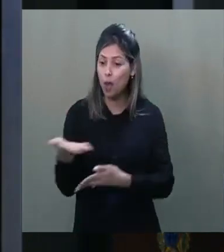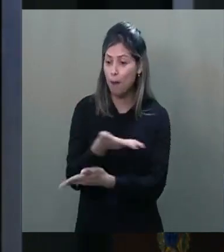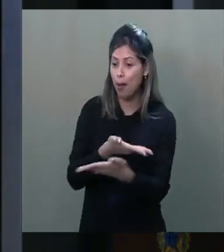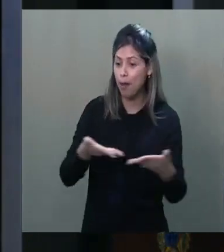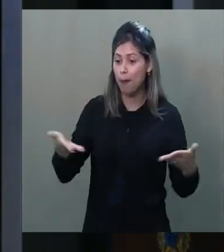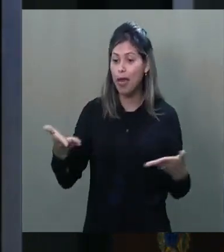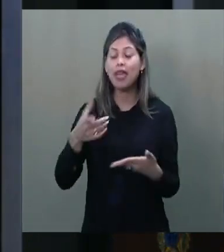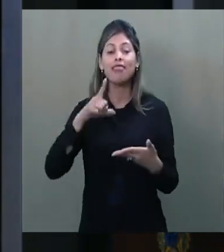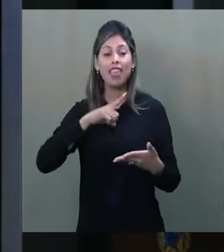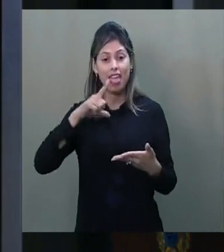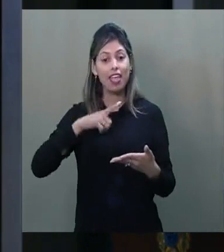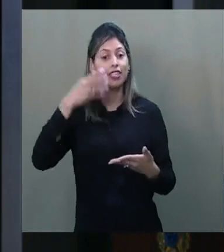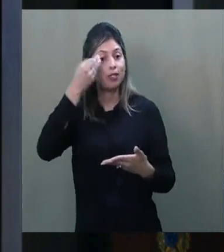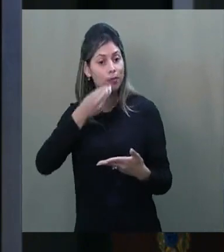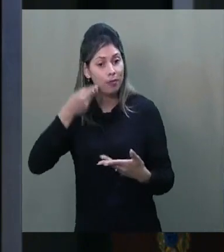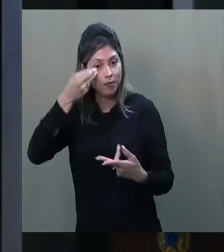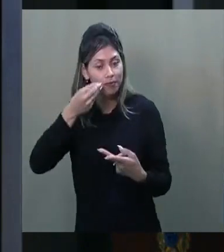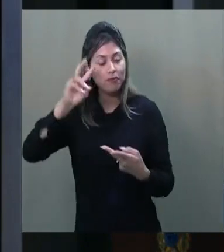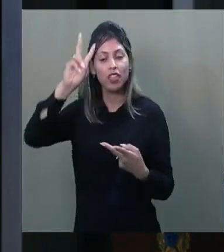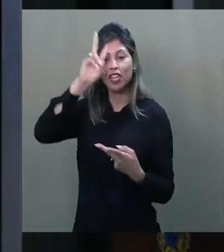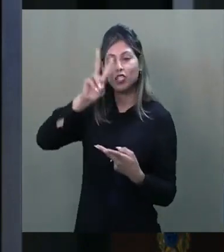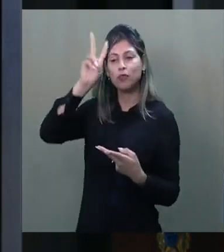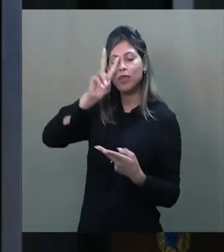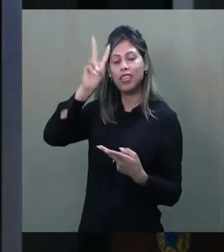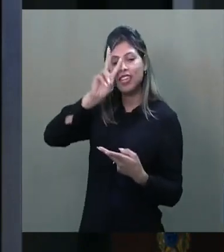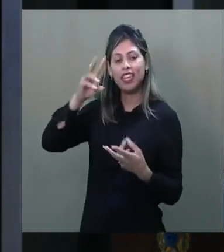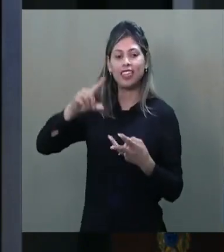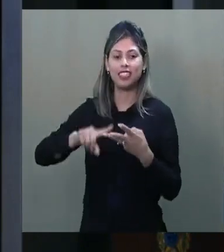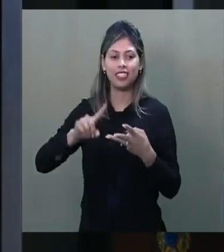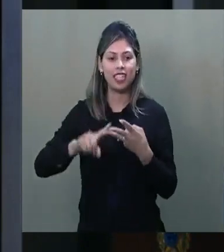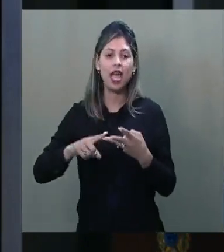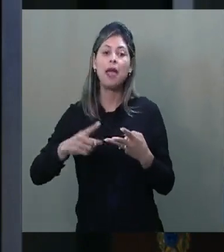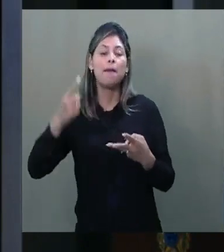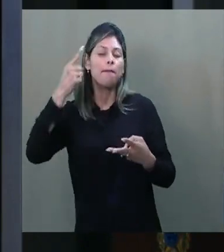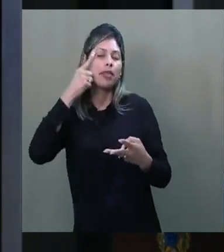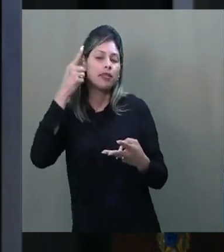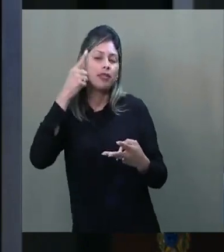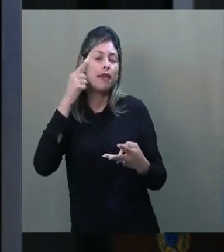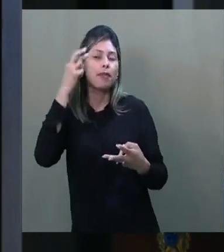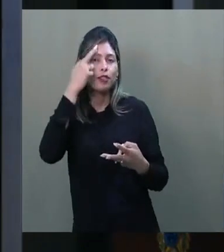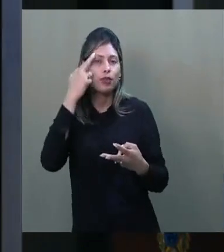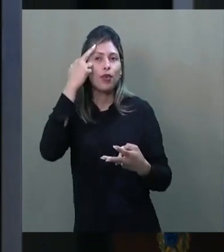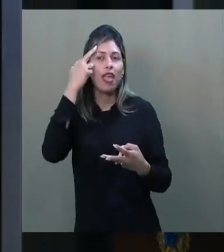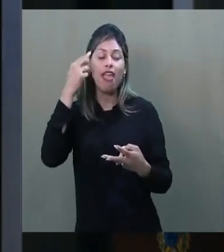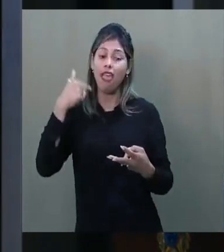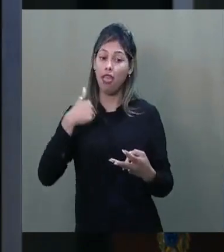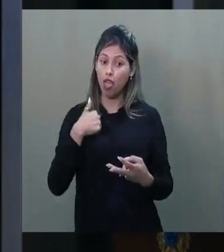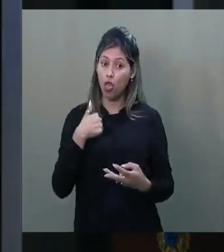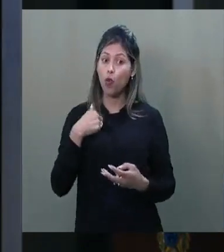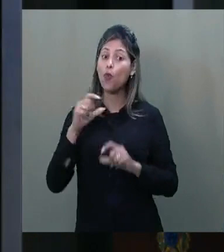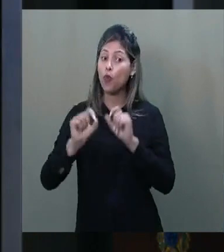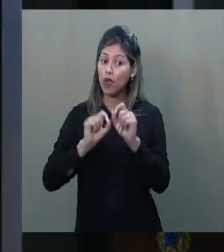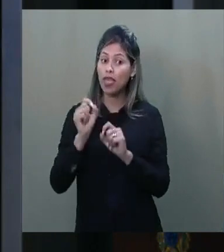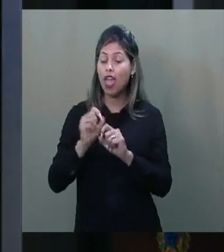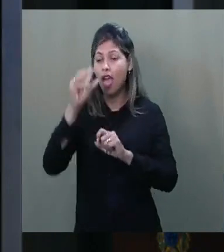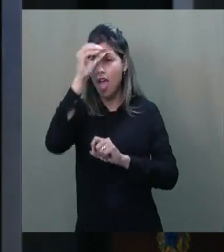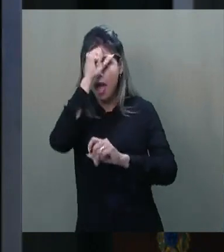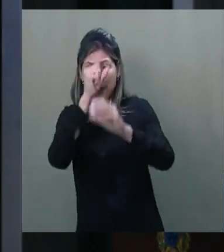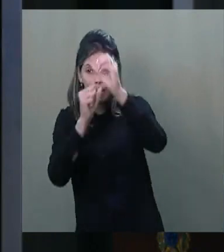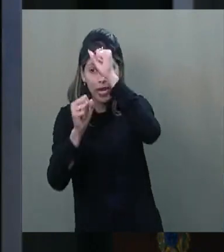vida, experiência, origem e pensamento. Ouvir, aprender